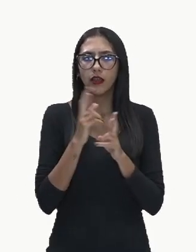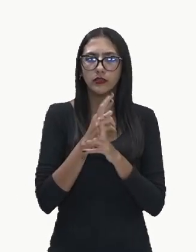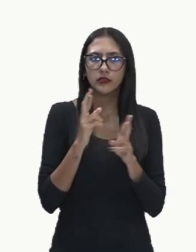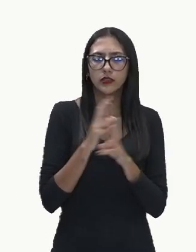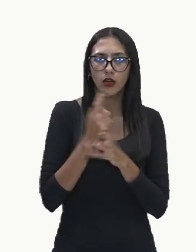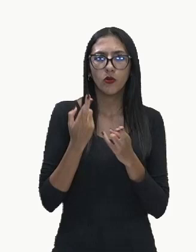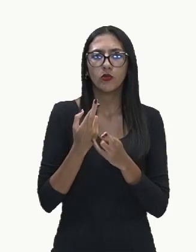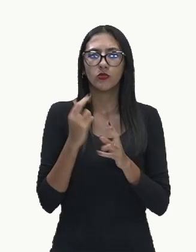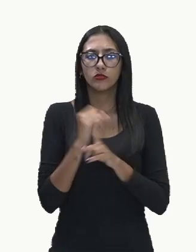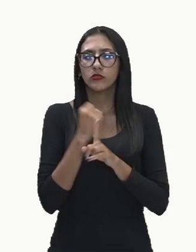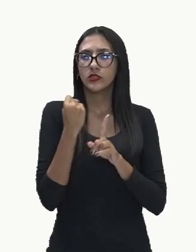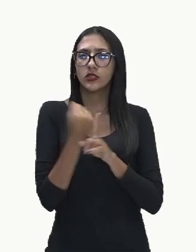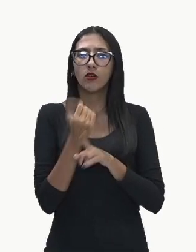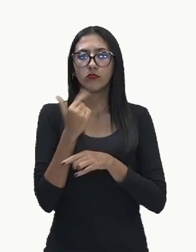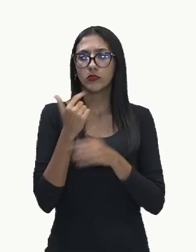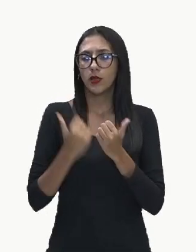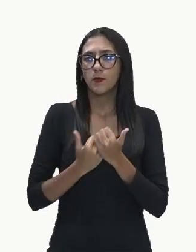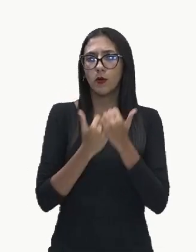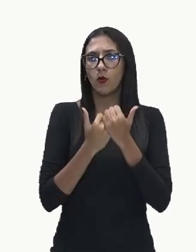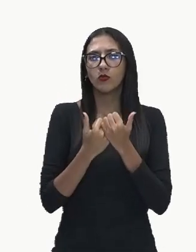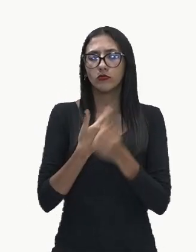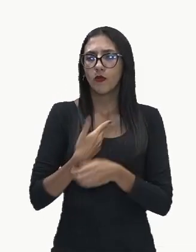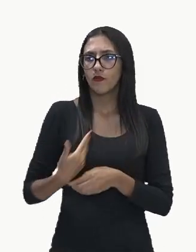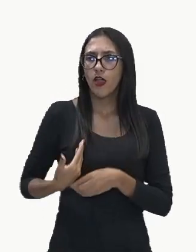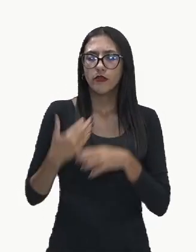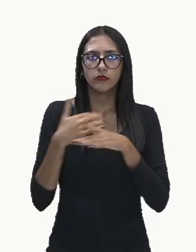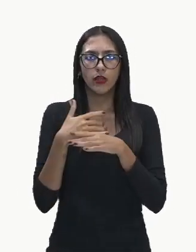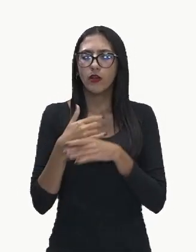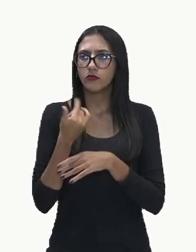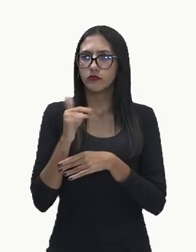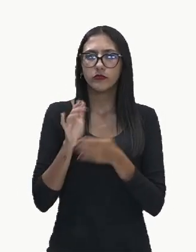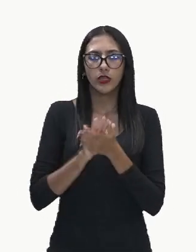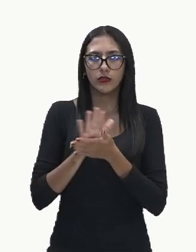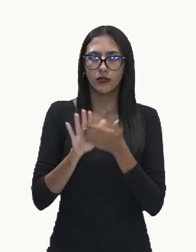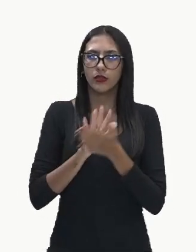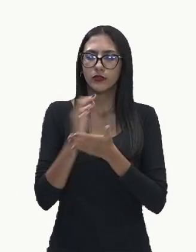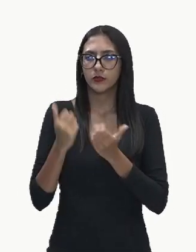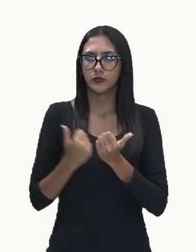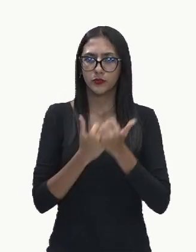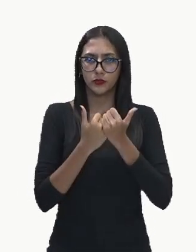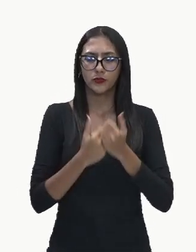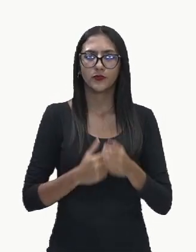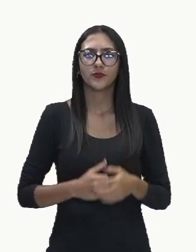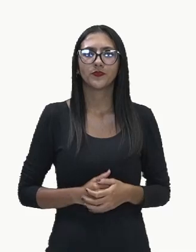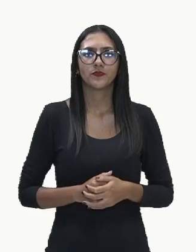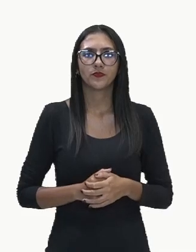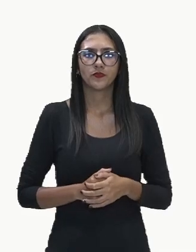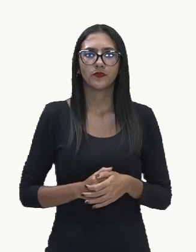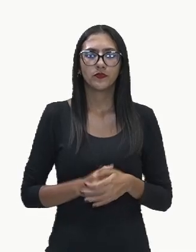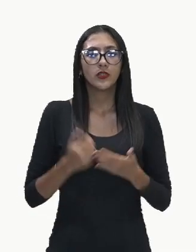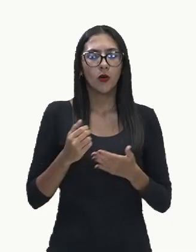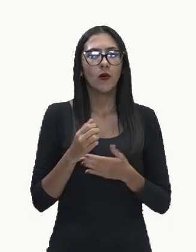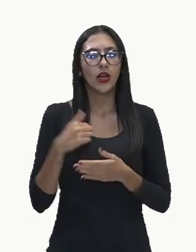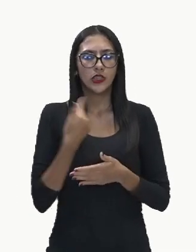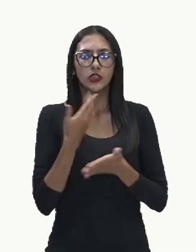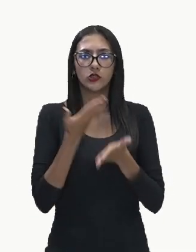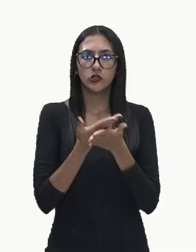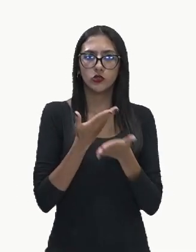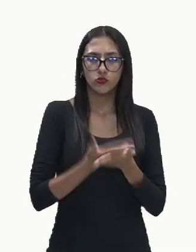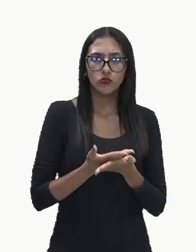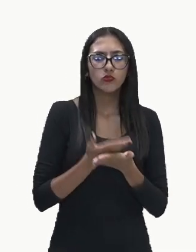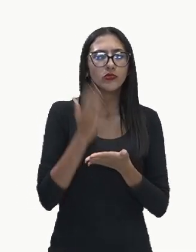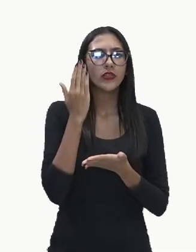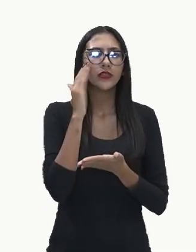de sua atividade então nós aqui que estudamos sabemos o quanto é importante o papel